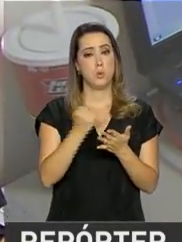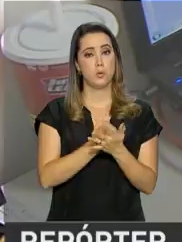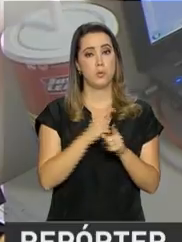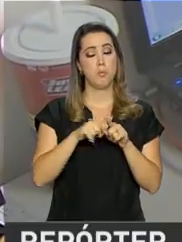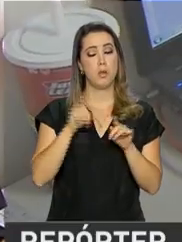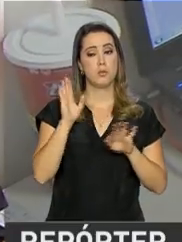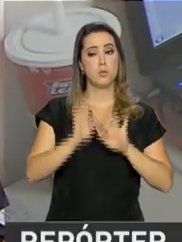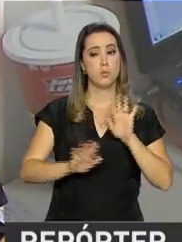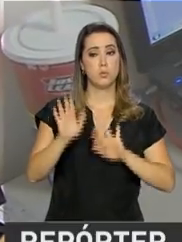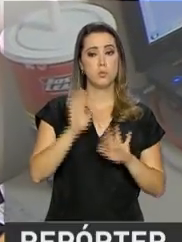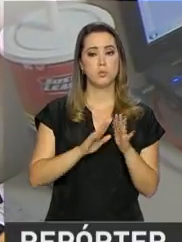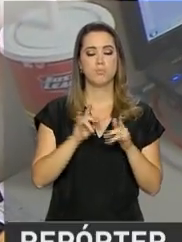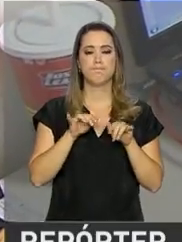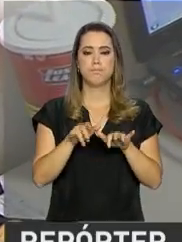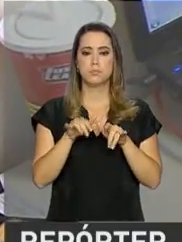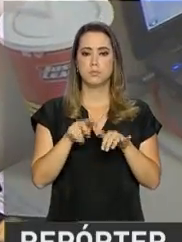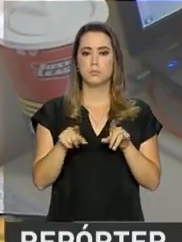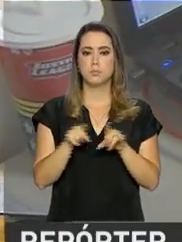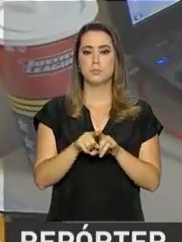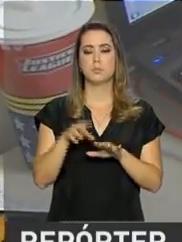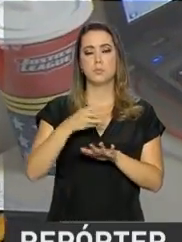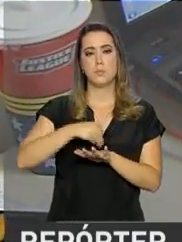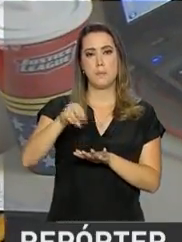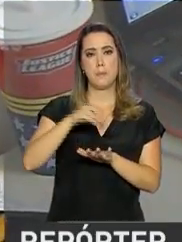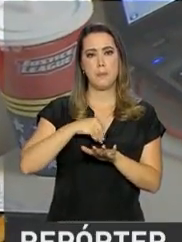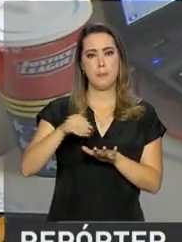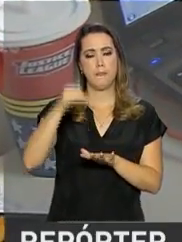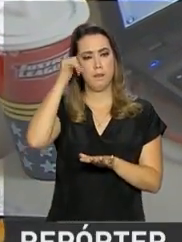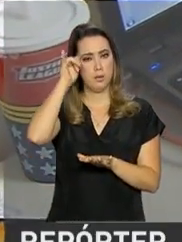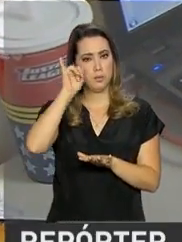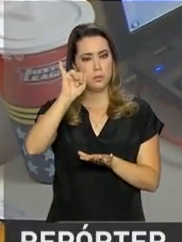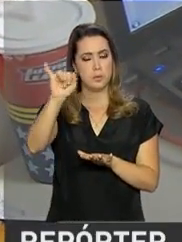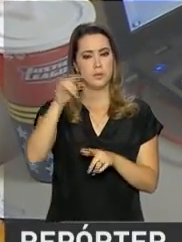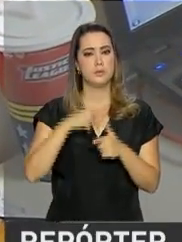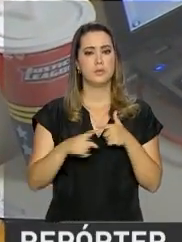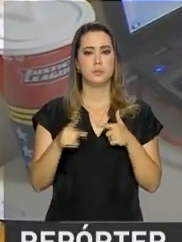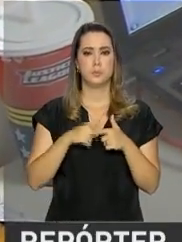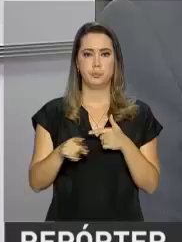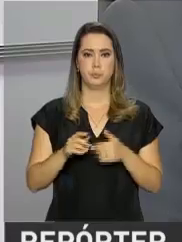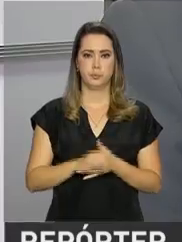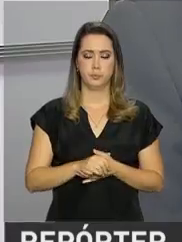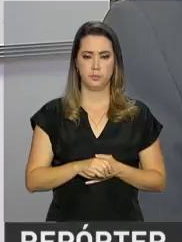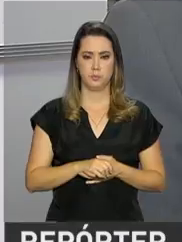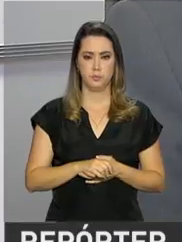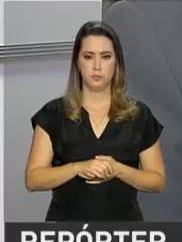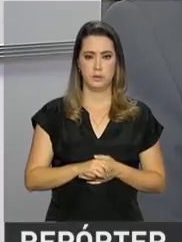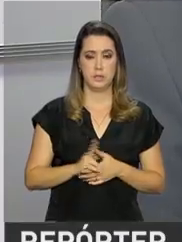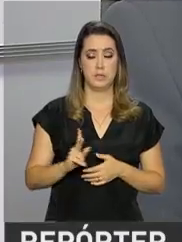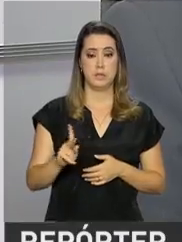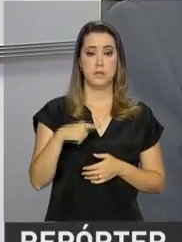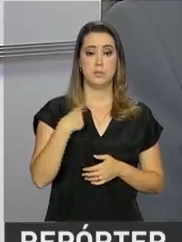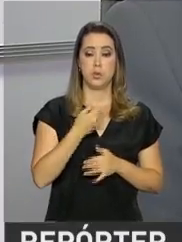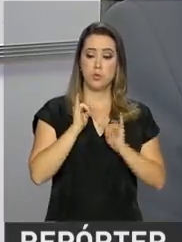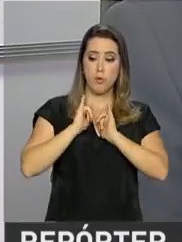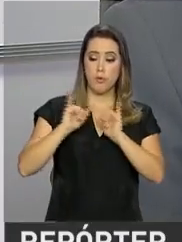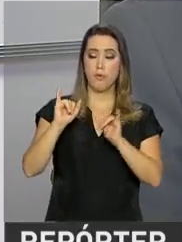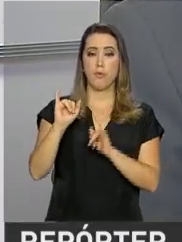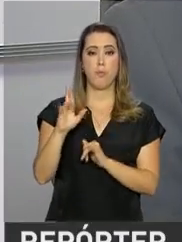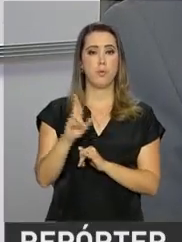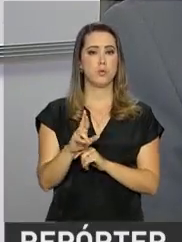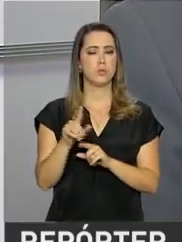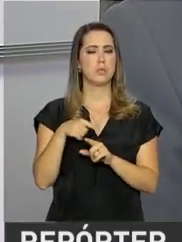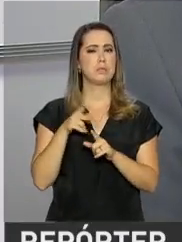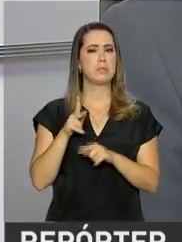cuidado na hora de preencher as informações para evitar cair na malha fina. Toda vez que a gente faz a declaração de imposto de renda, é